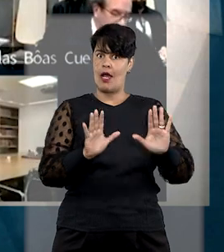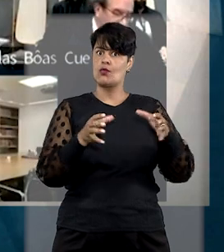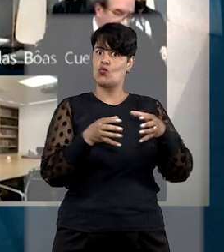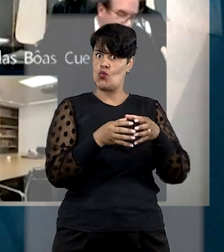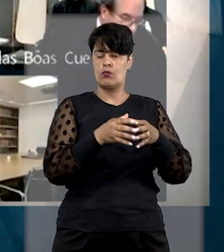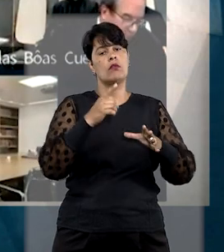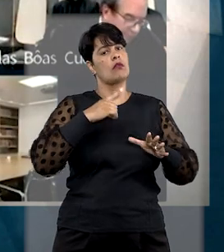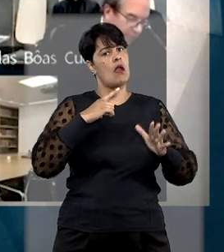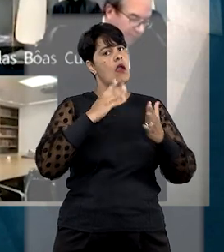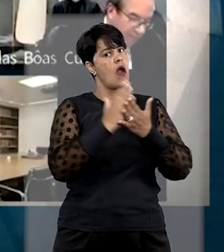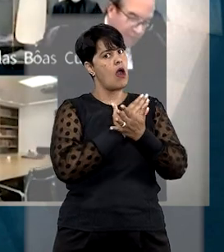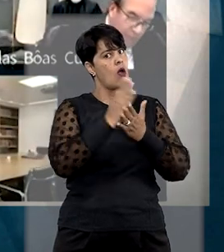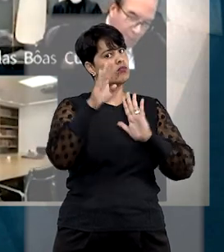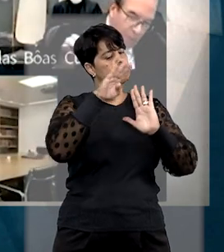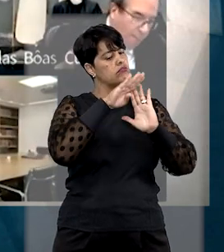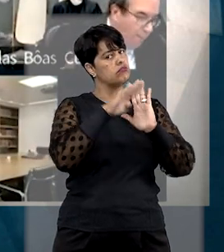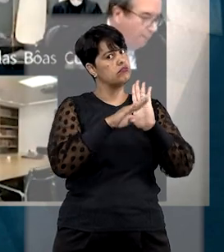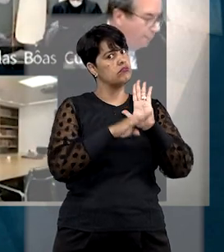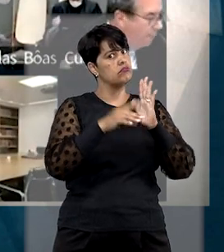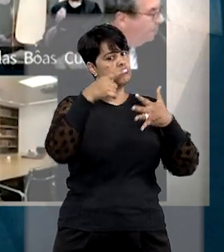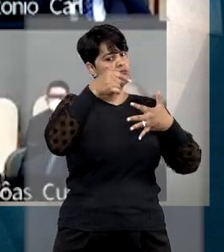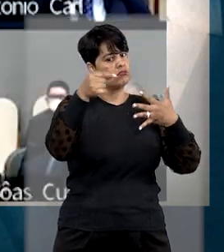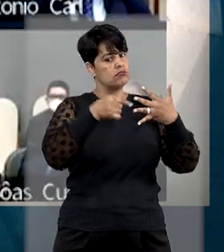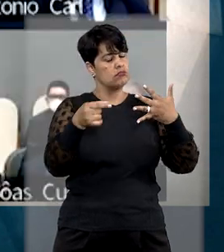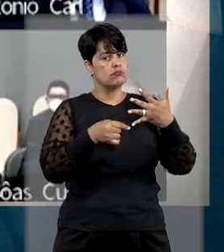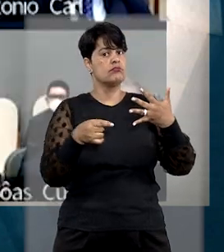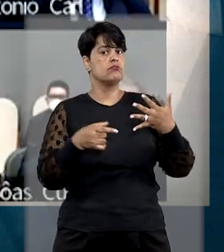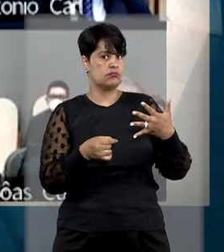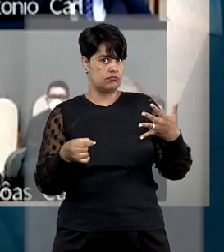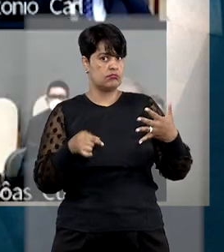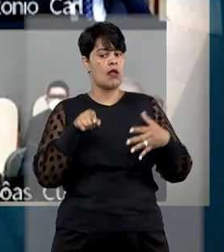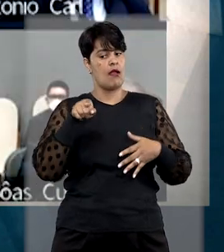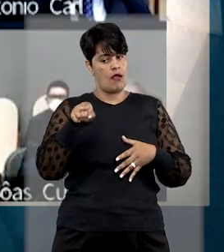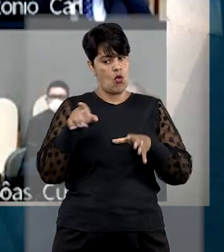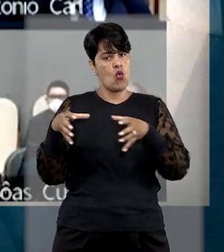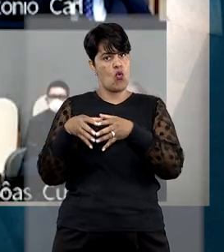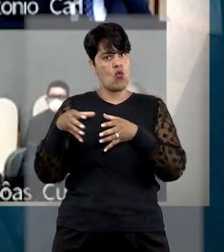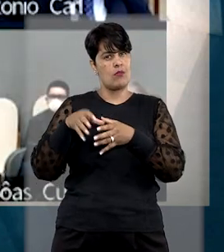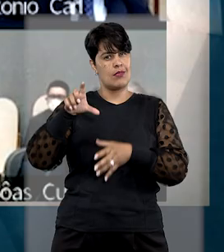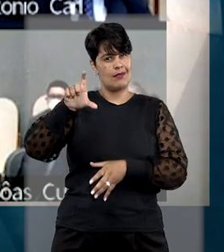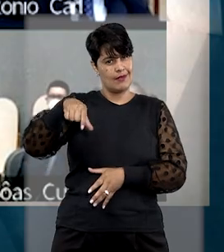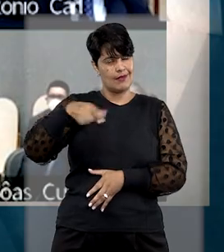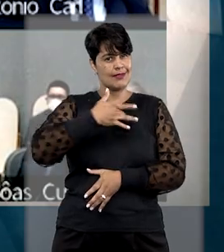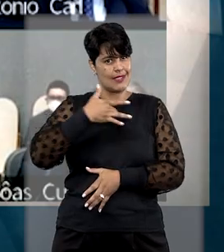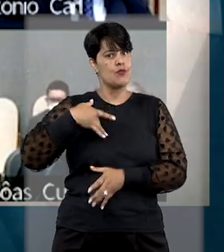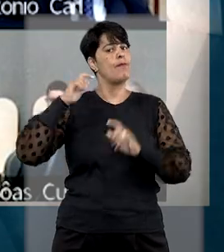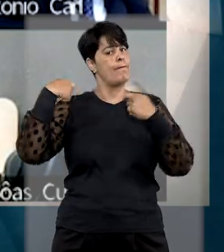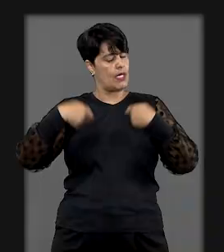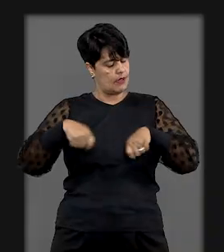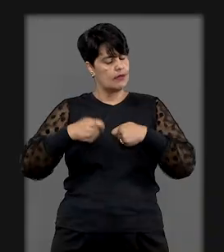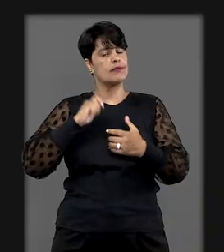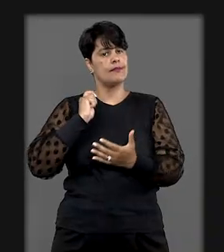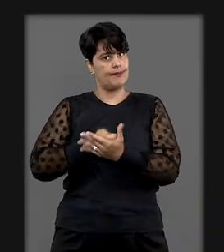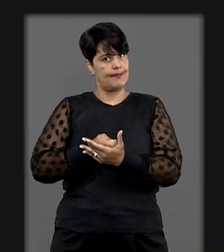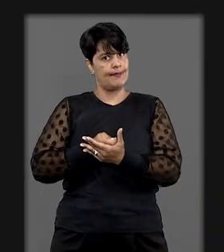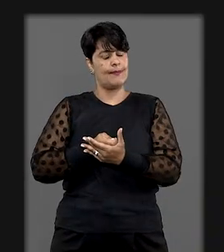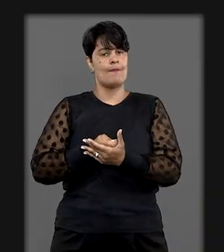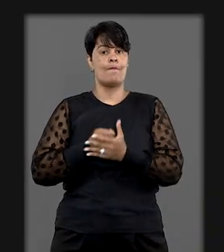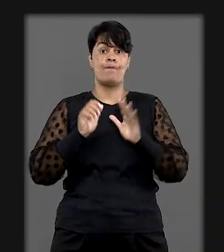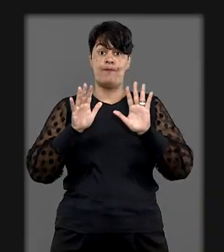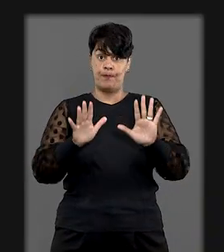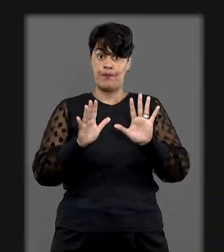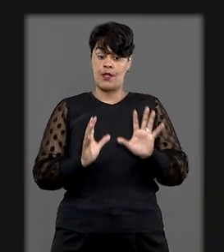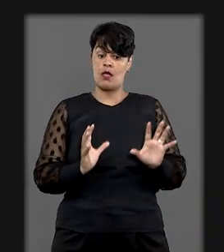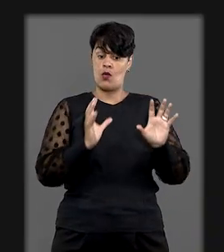parâmetros para que, em situações excepcionais, os planos custeiem procedimentos não previstos no rol. Por maioria de